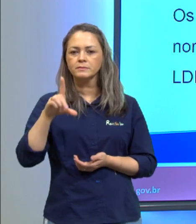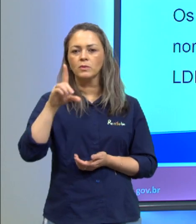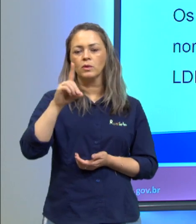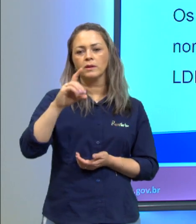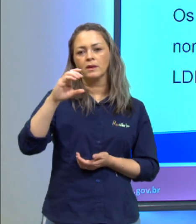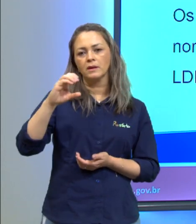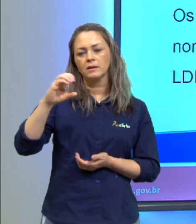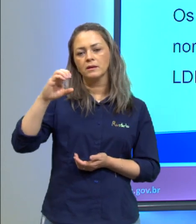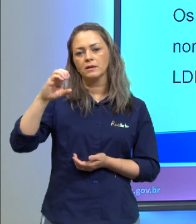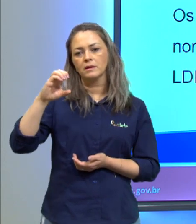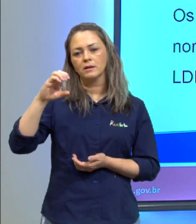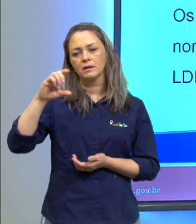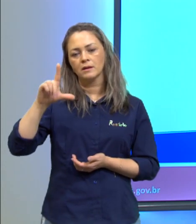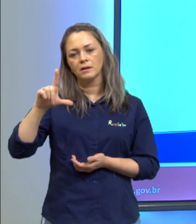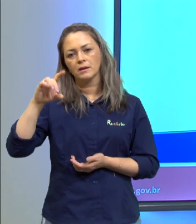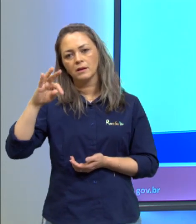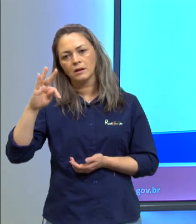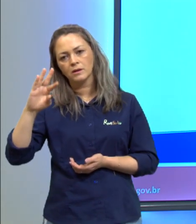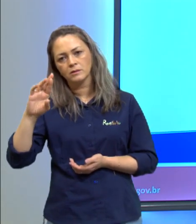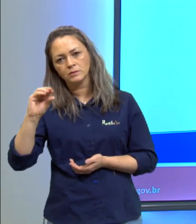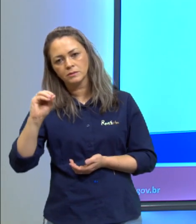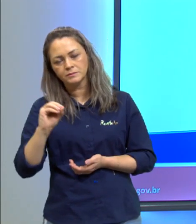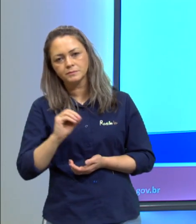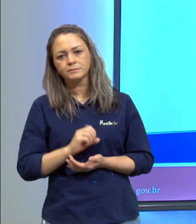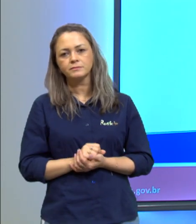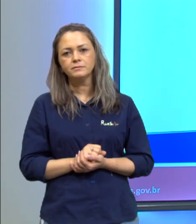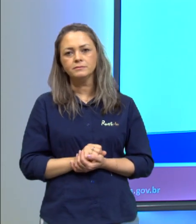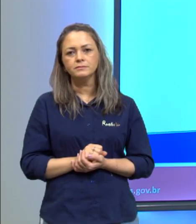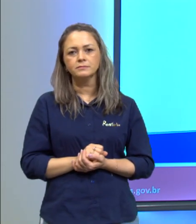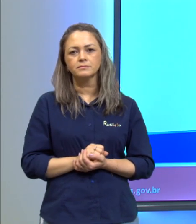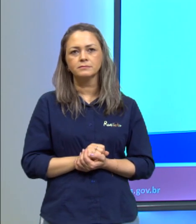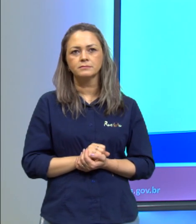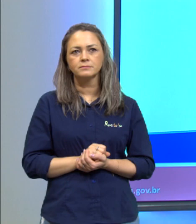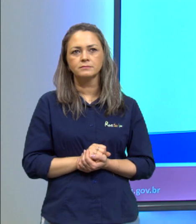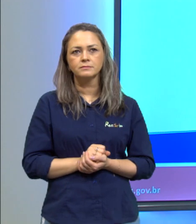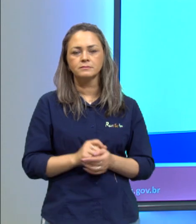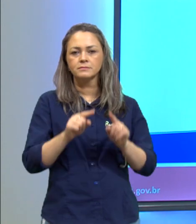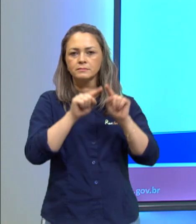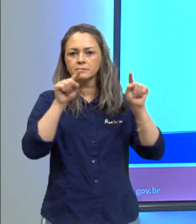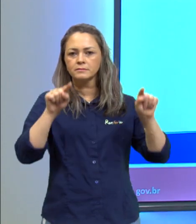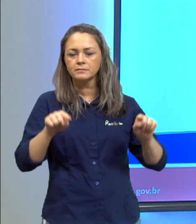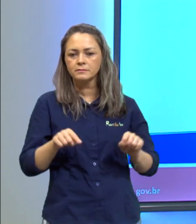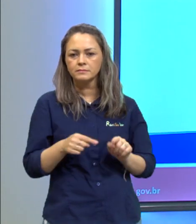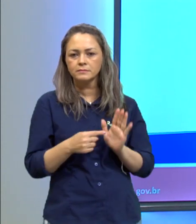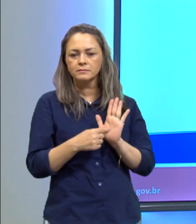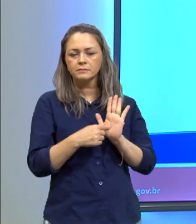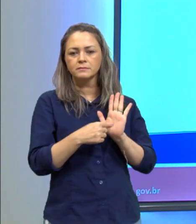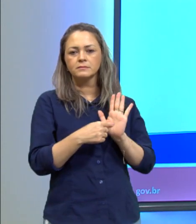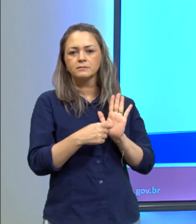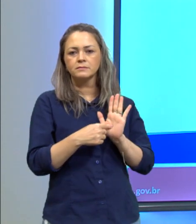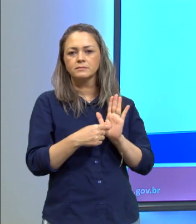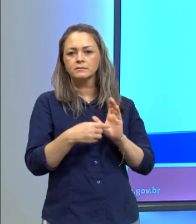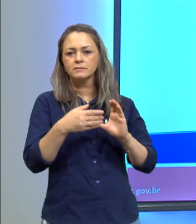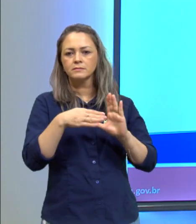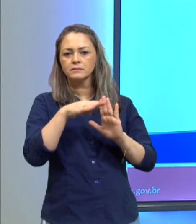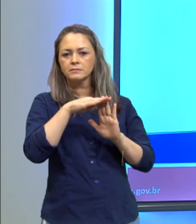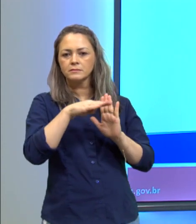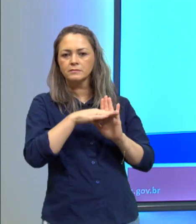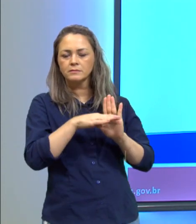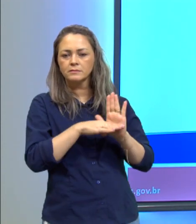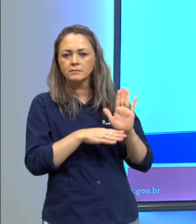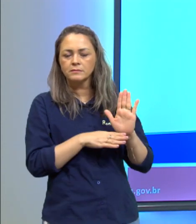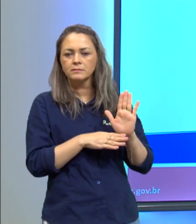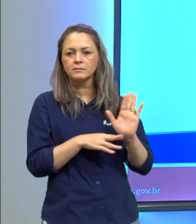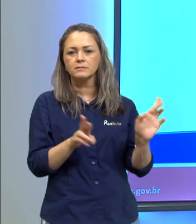certo o 4 apresenta uma classificação de